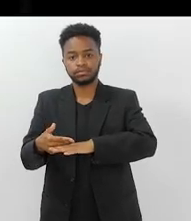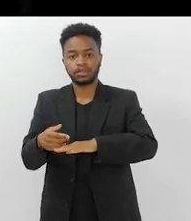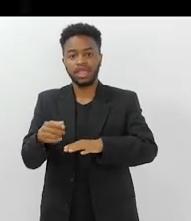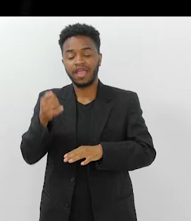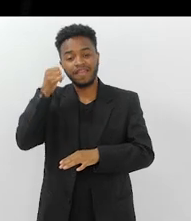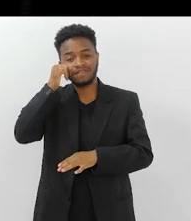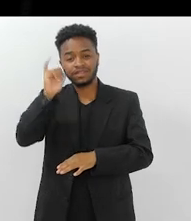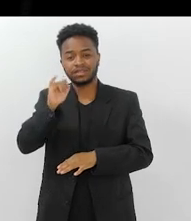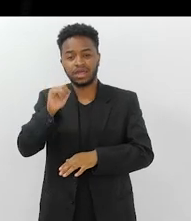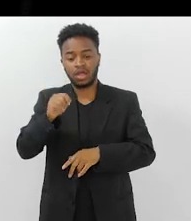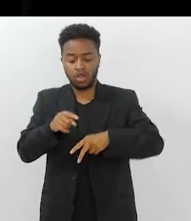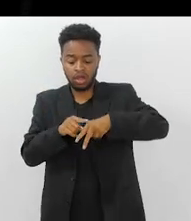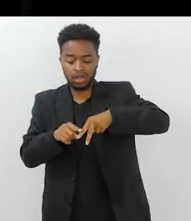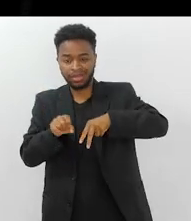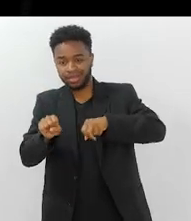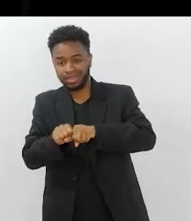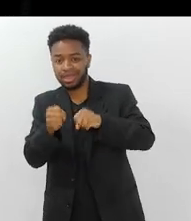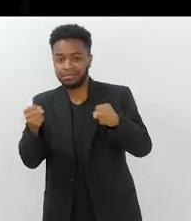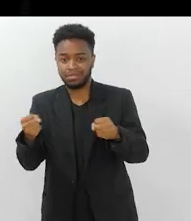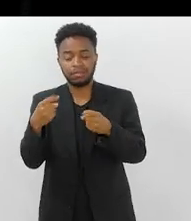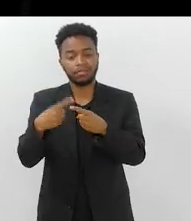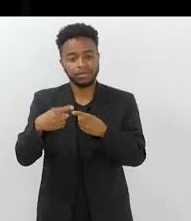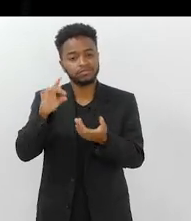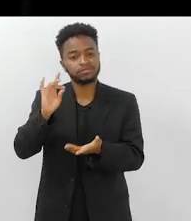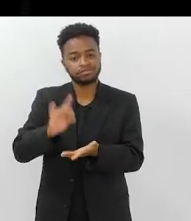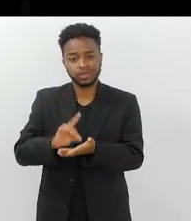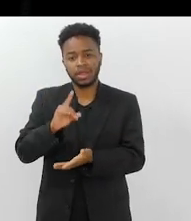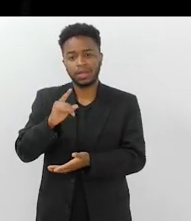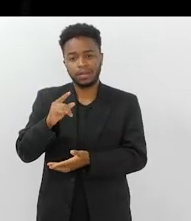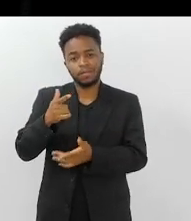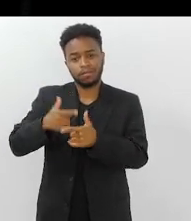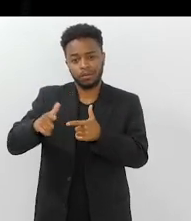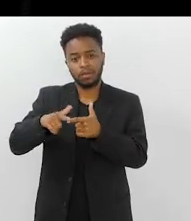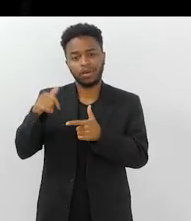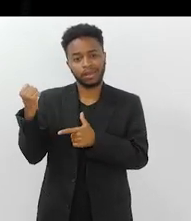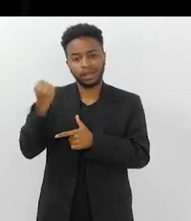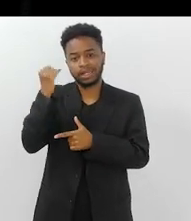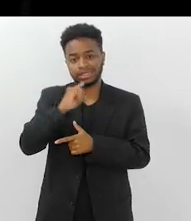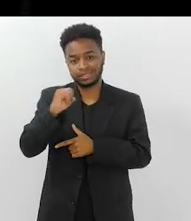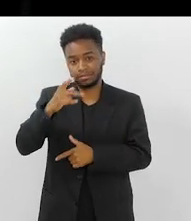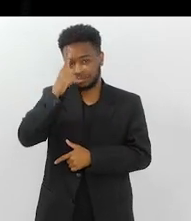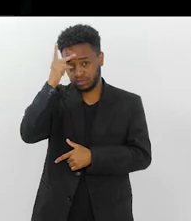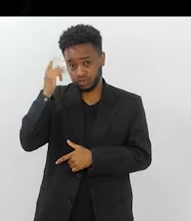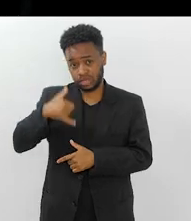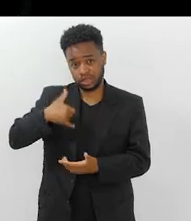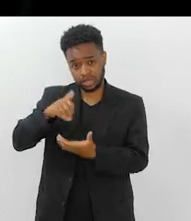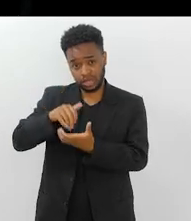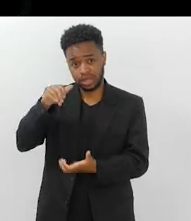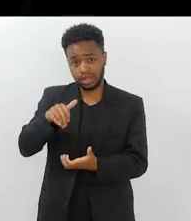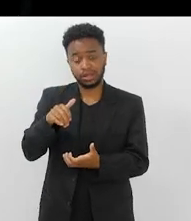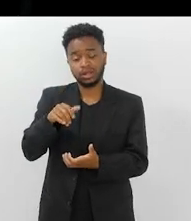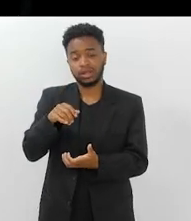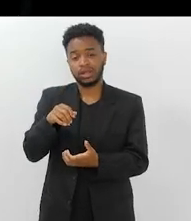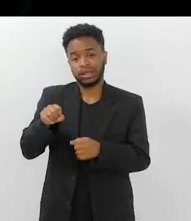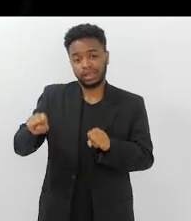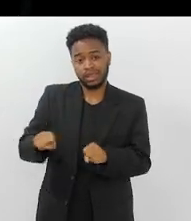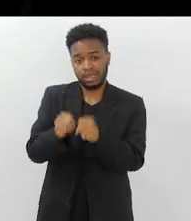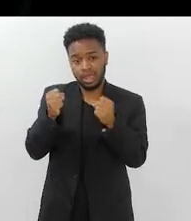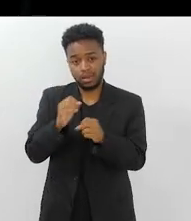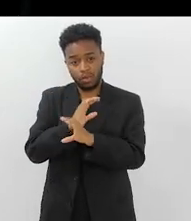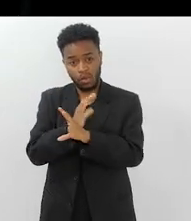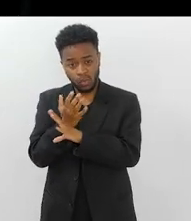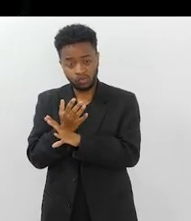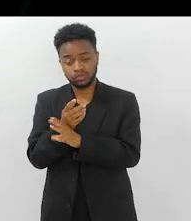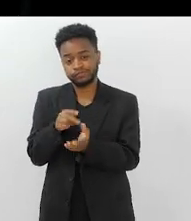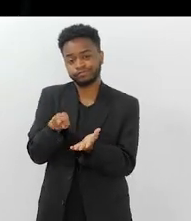ter uma fratura de fêmur, que é uma das grandes complicações para um idoso, quando quebra um fêmur, fica acamado, aí vem